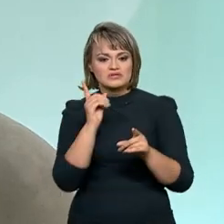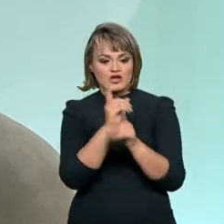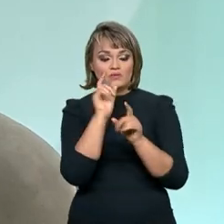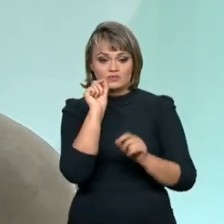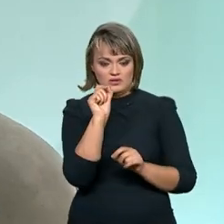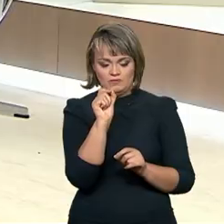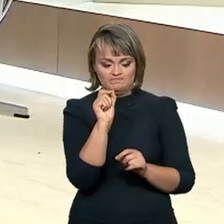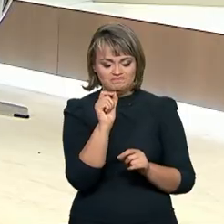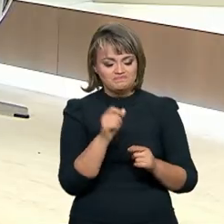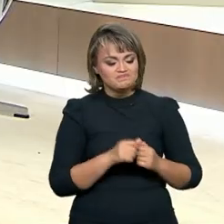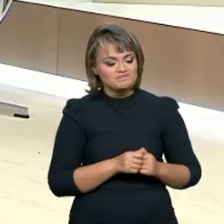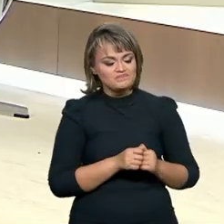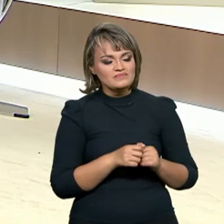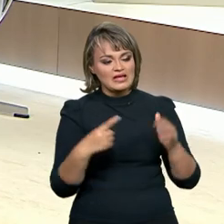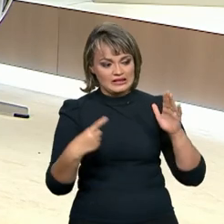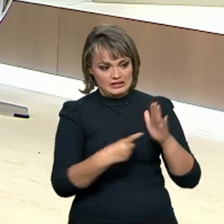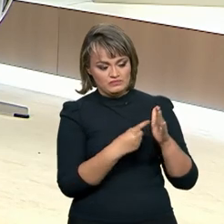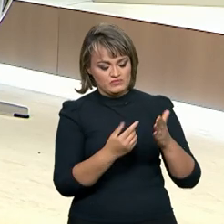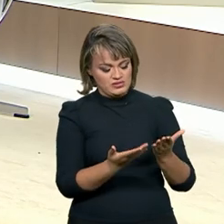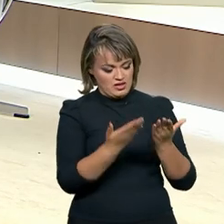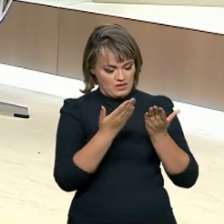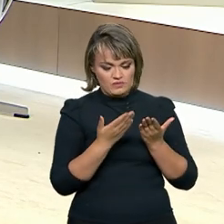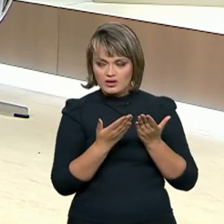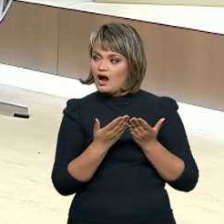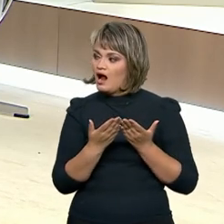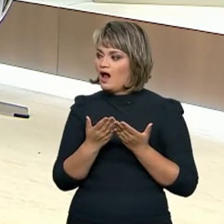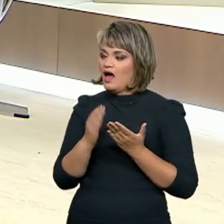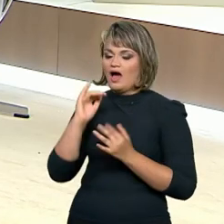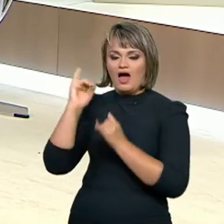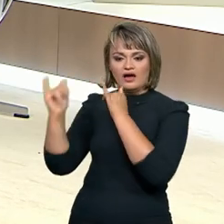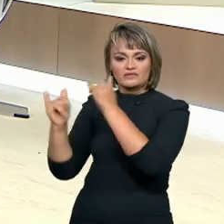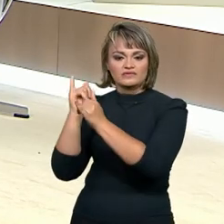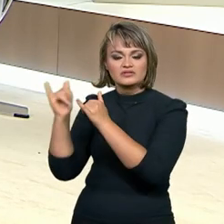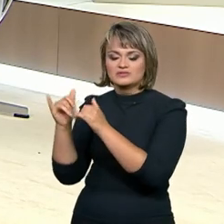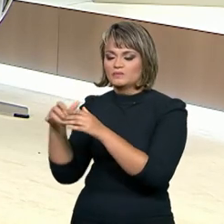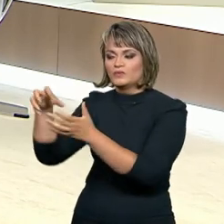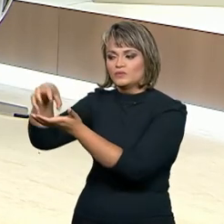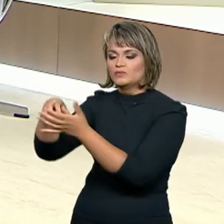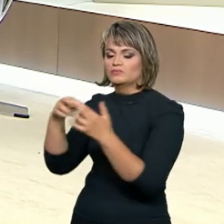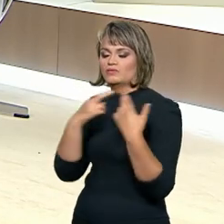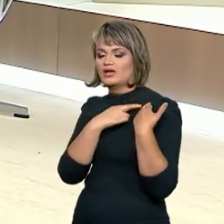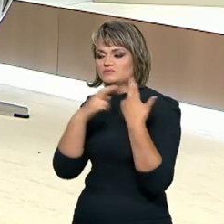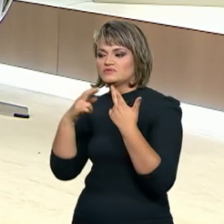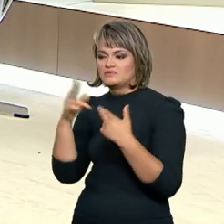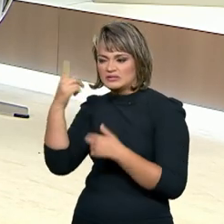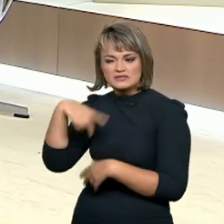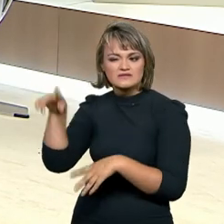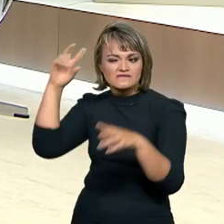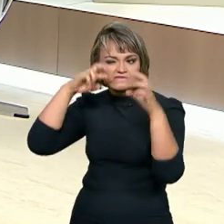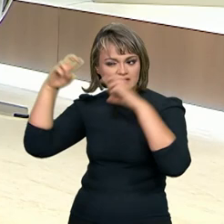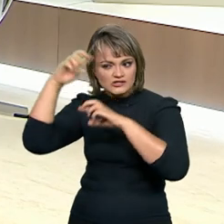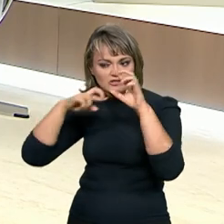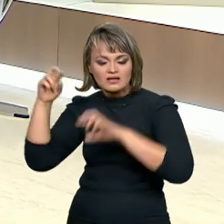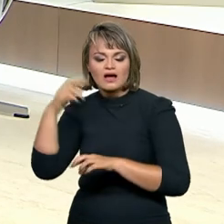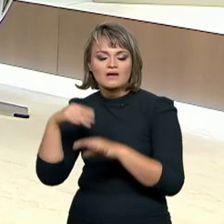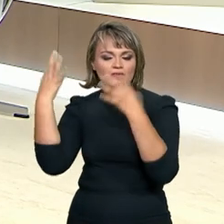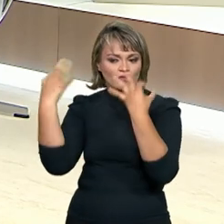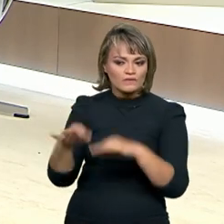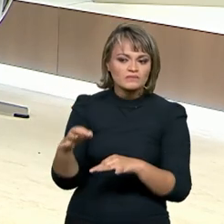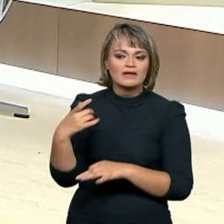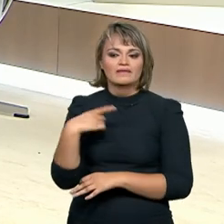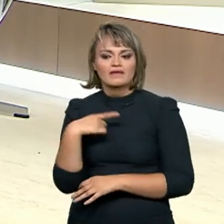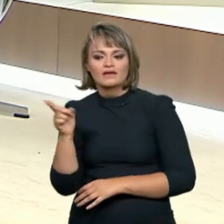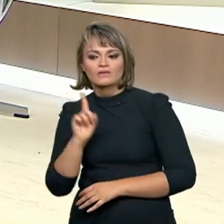recebe essa denúncia e distribui para os setores responsáveis para fazerem a investigação e também para